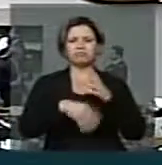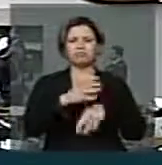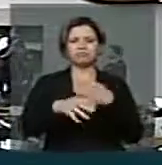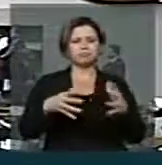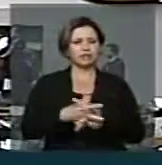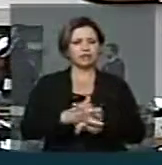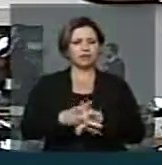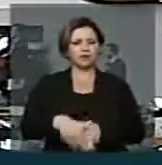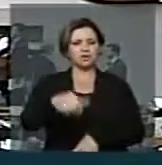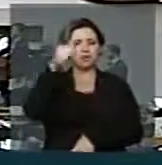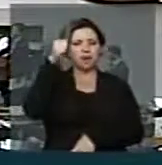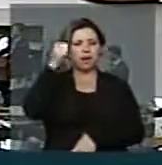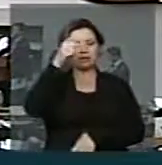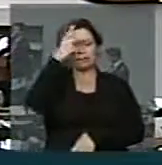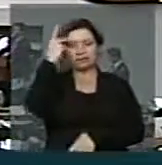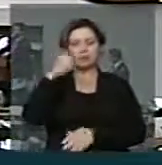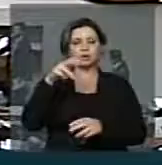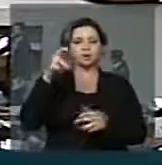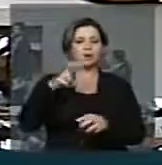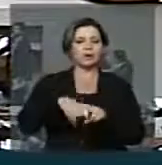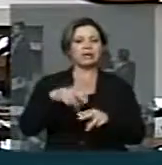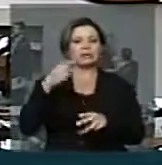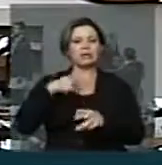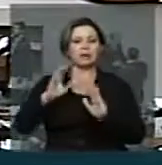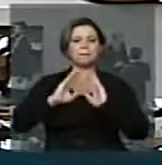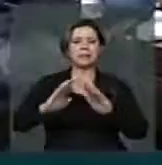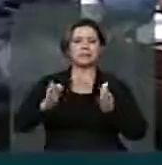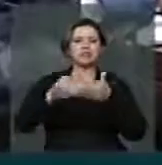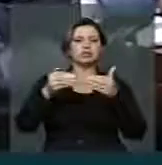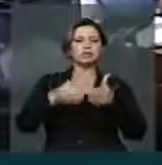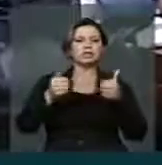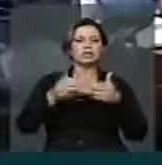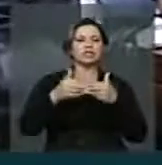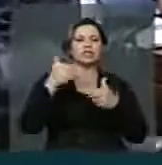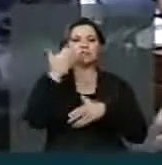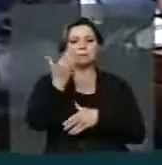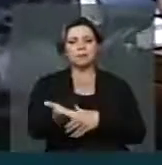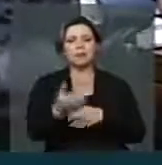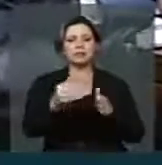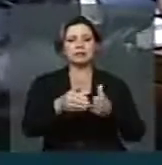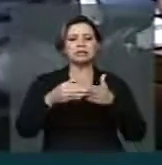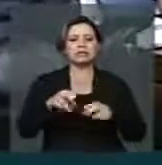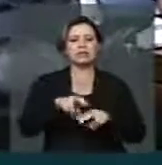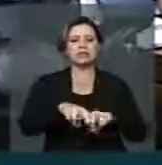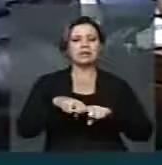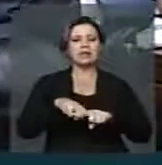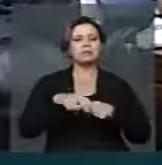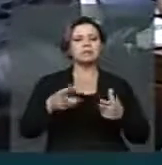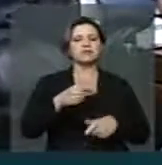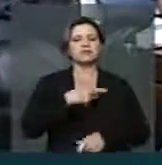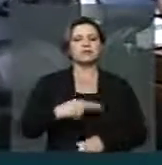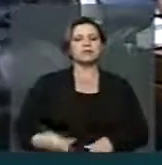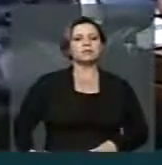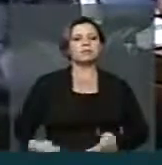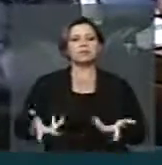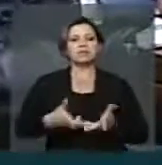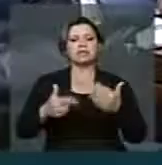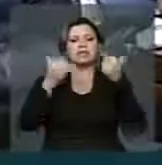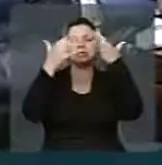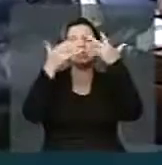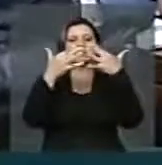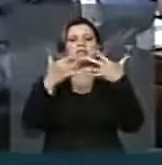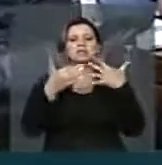turma lá de trás, todo mundo está pedindo, Chiquinho vai lá pra frente, peça pro presidente, pra ver se tem alguém que possa